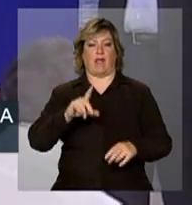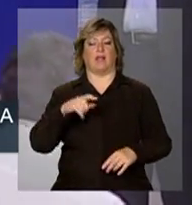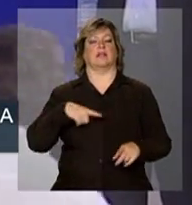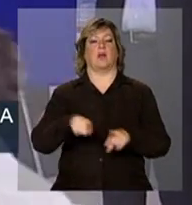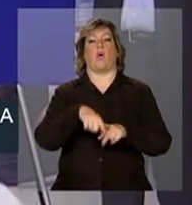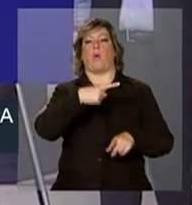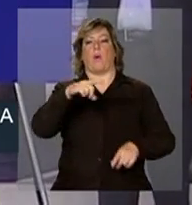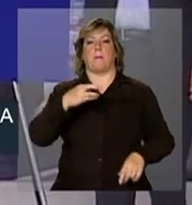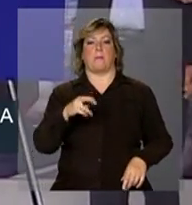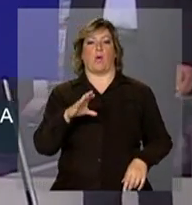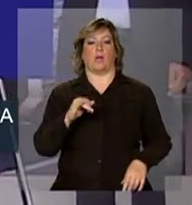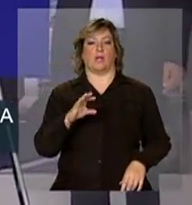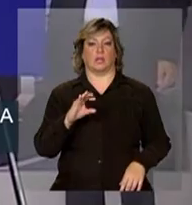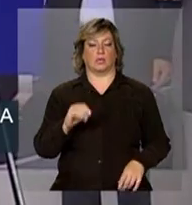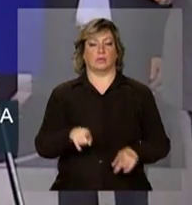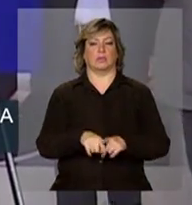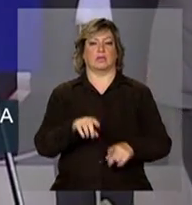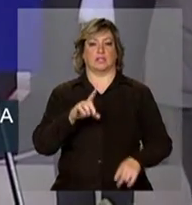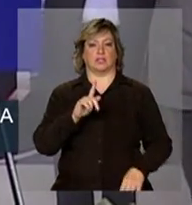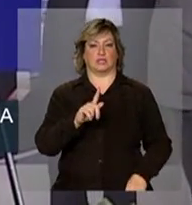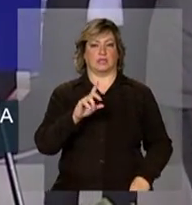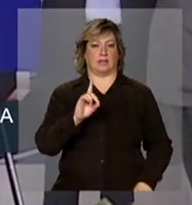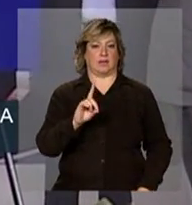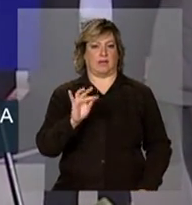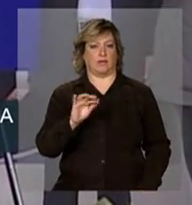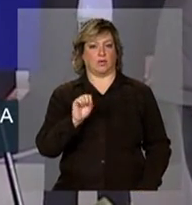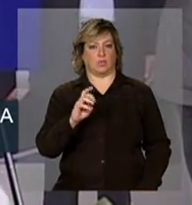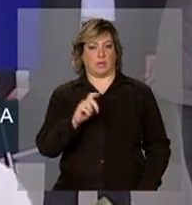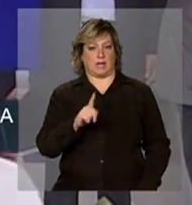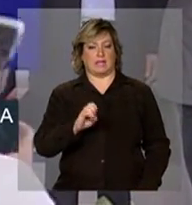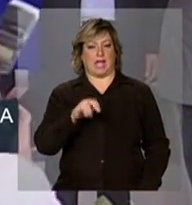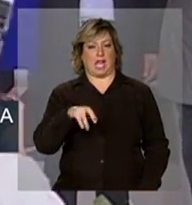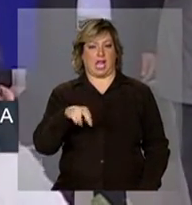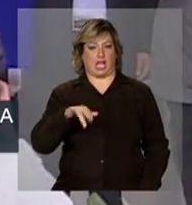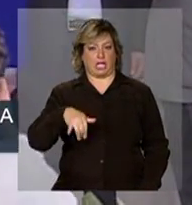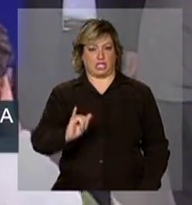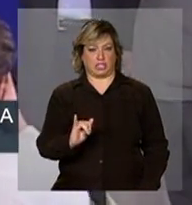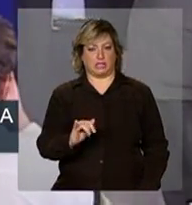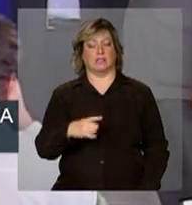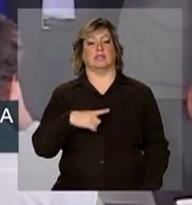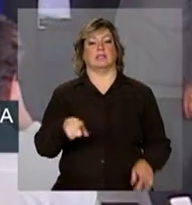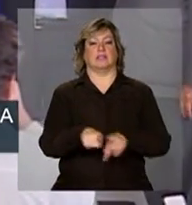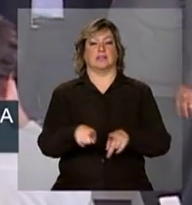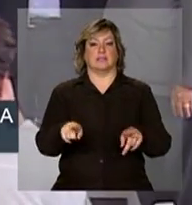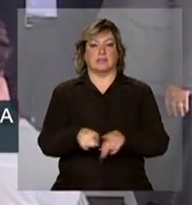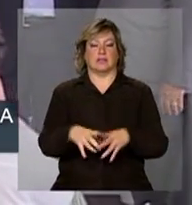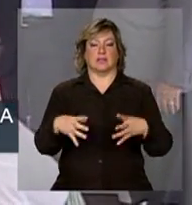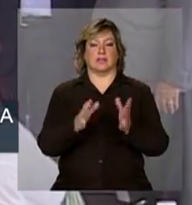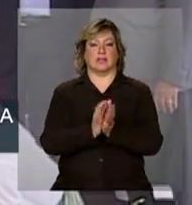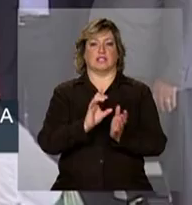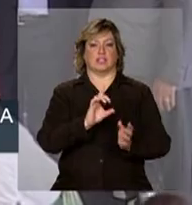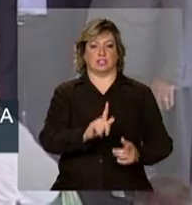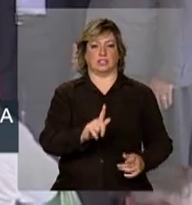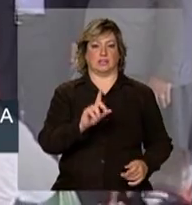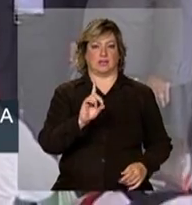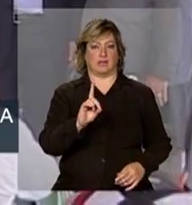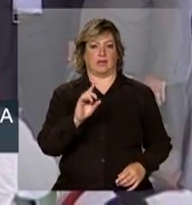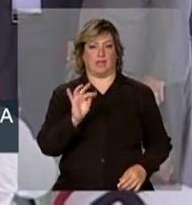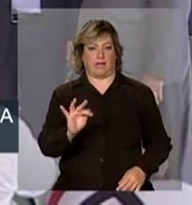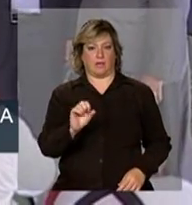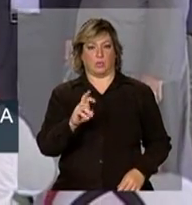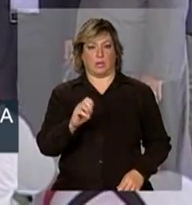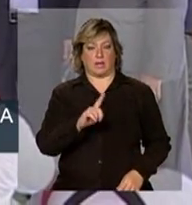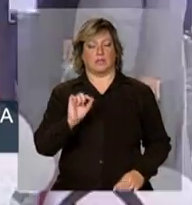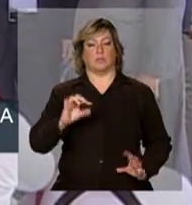Maurício Stolibar da GDF Suez Energy e Gerard Mestralet da GDF Suez Mundial